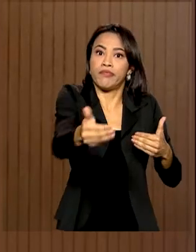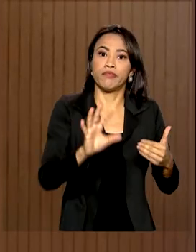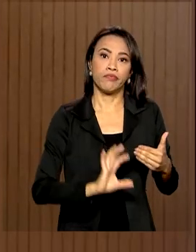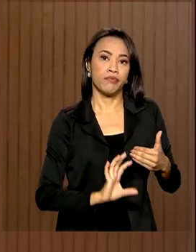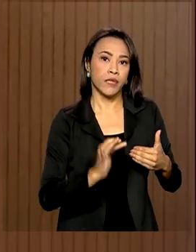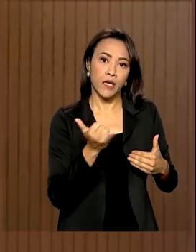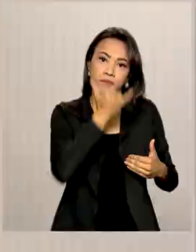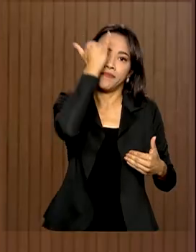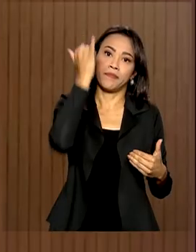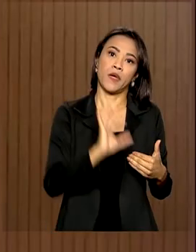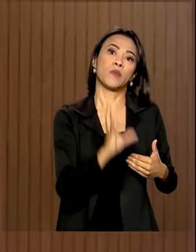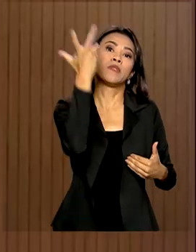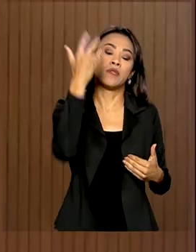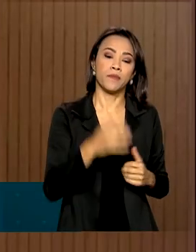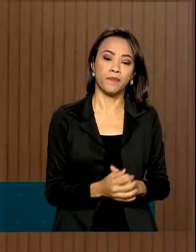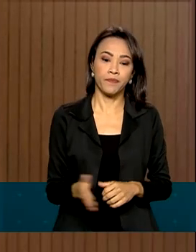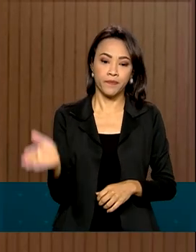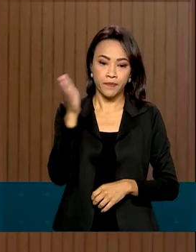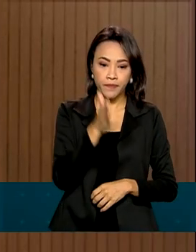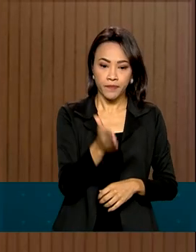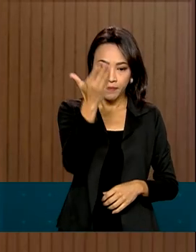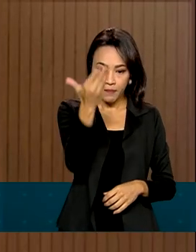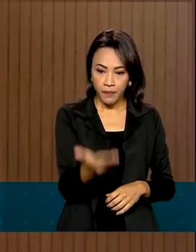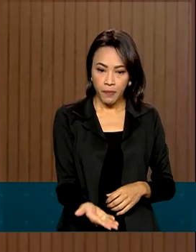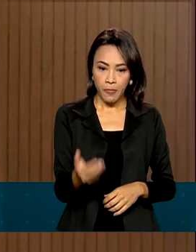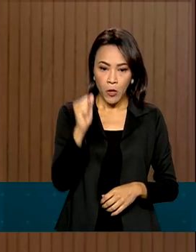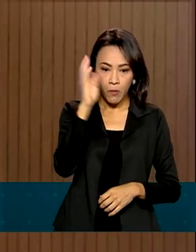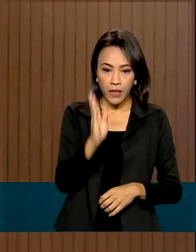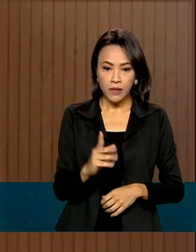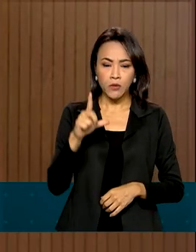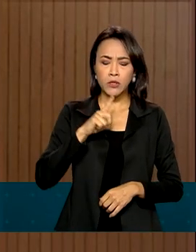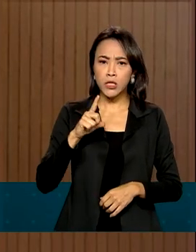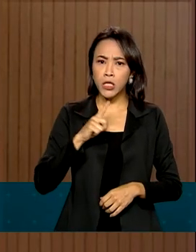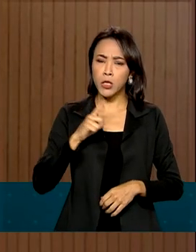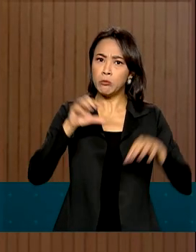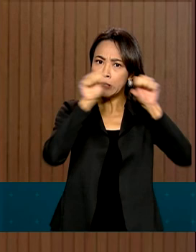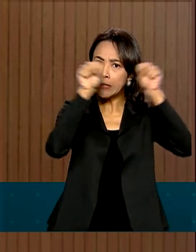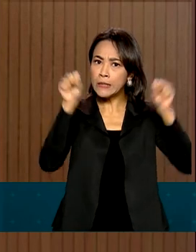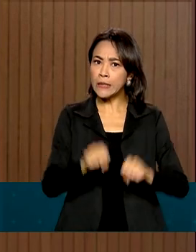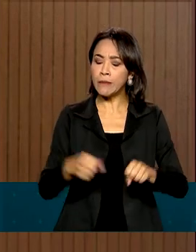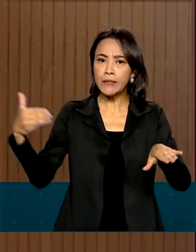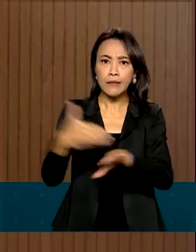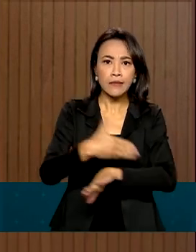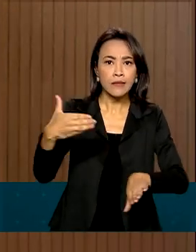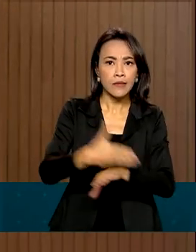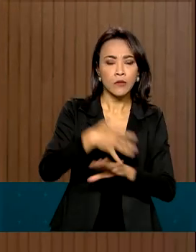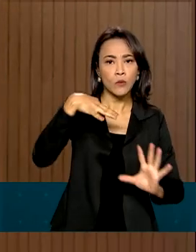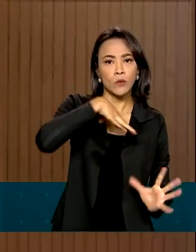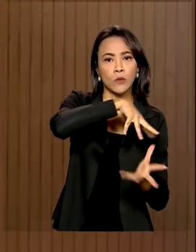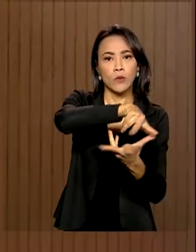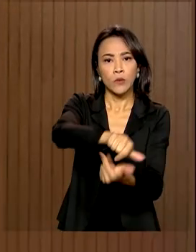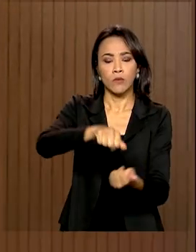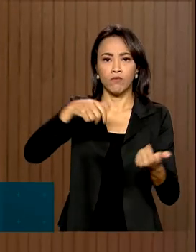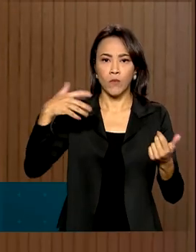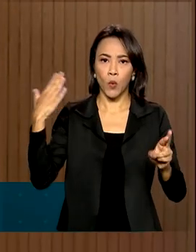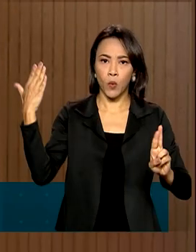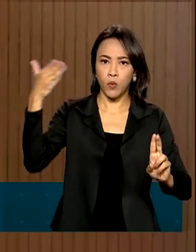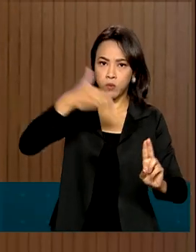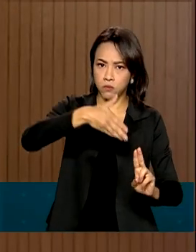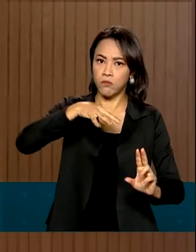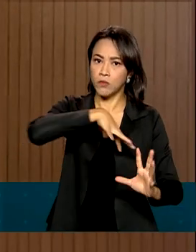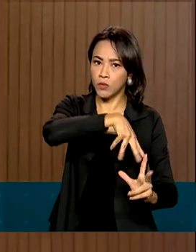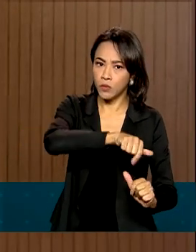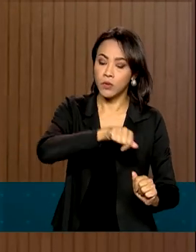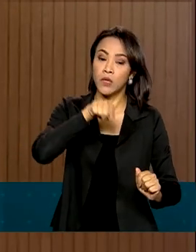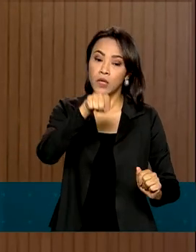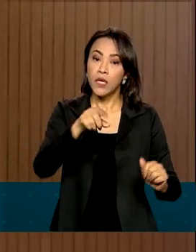O Brasil tem maiores sistemas de acesso universal. Somos, durante a pandemia,